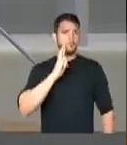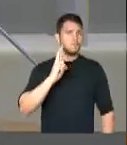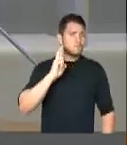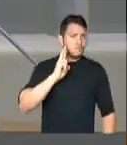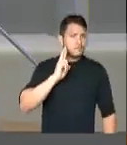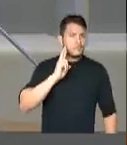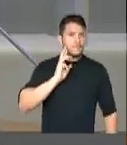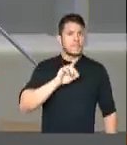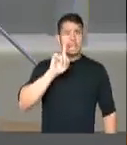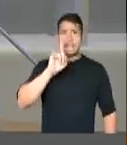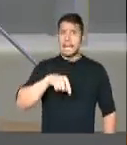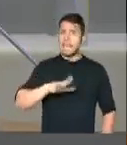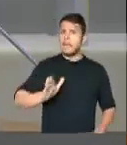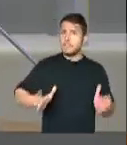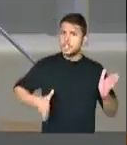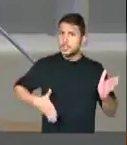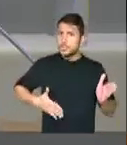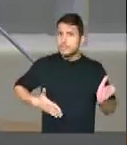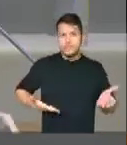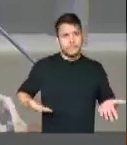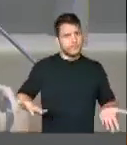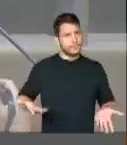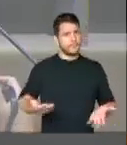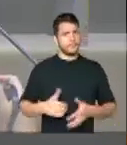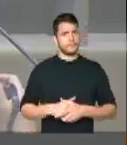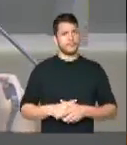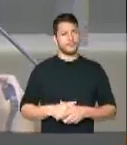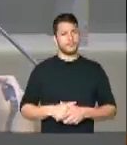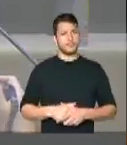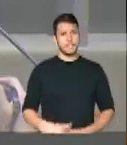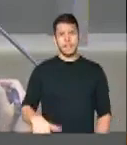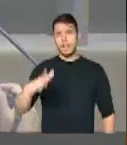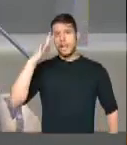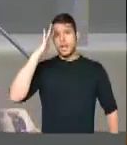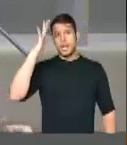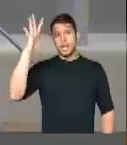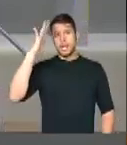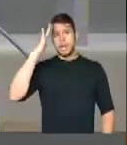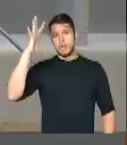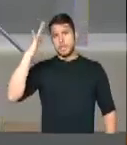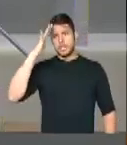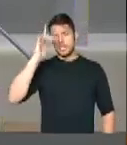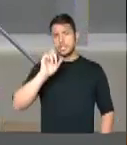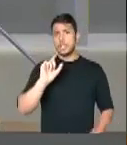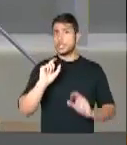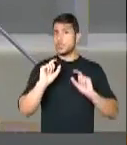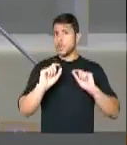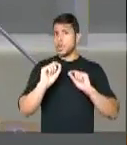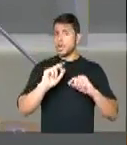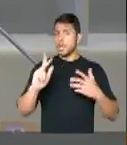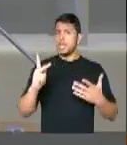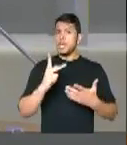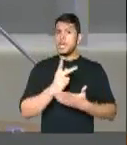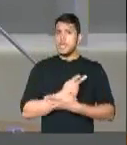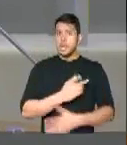são bandidos. O senhor imagina, deputado Paulo Teixeira,